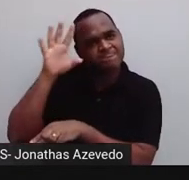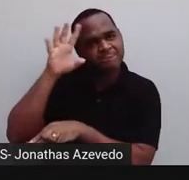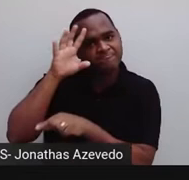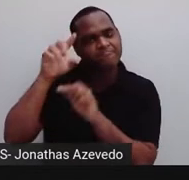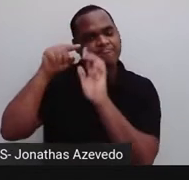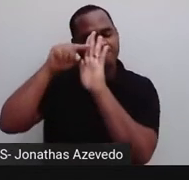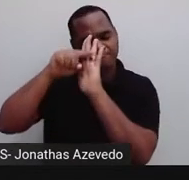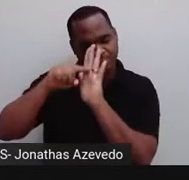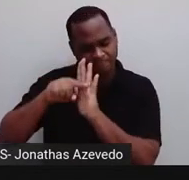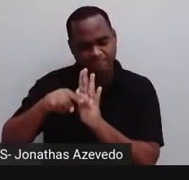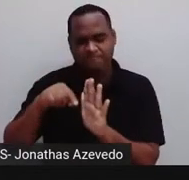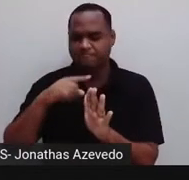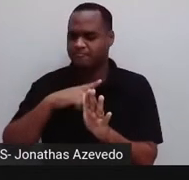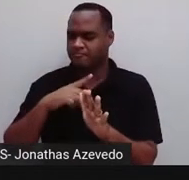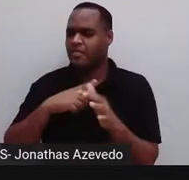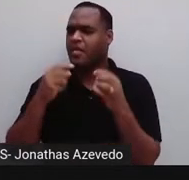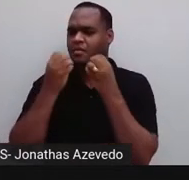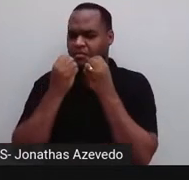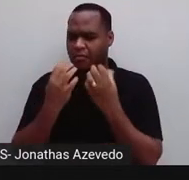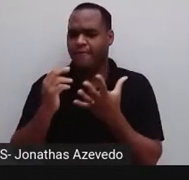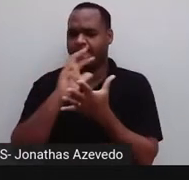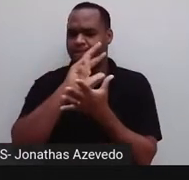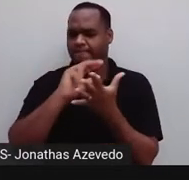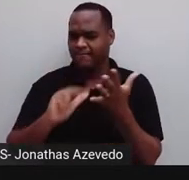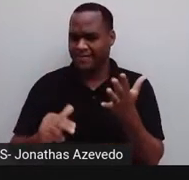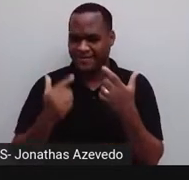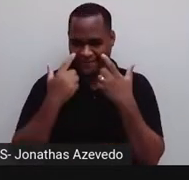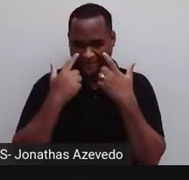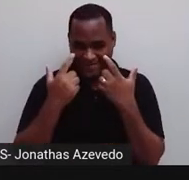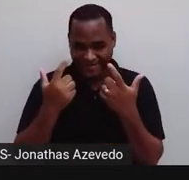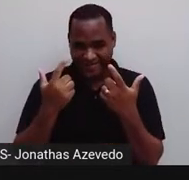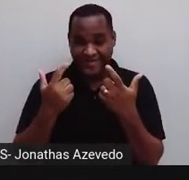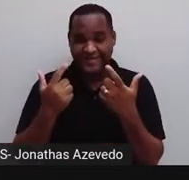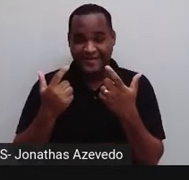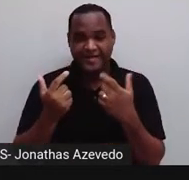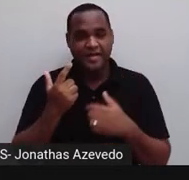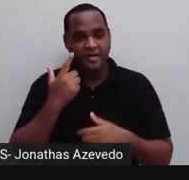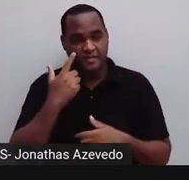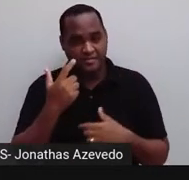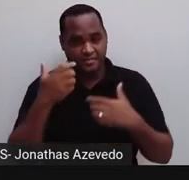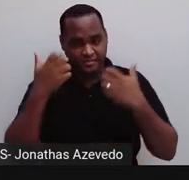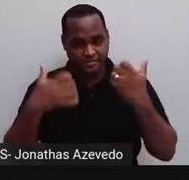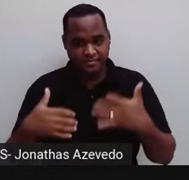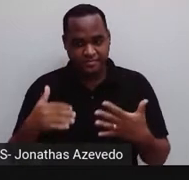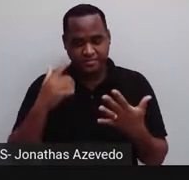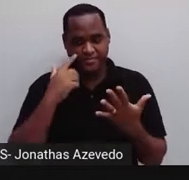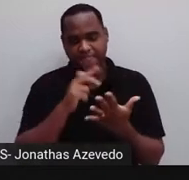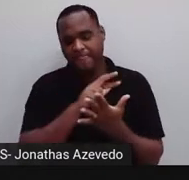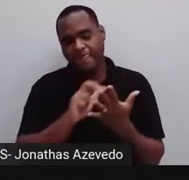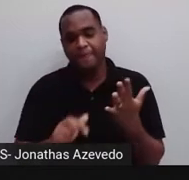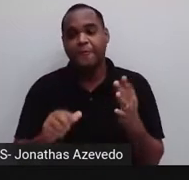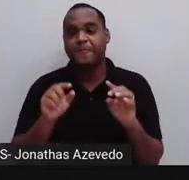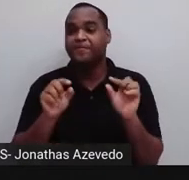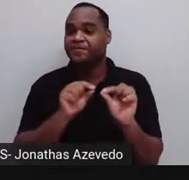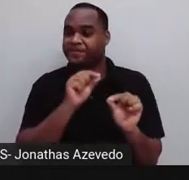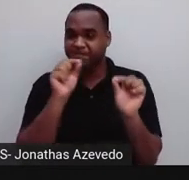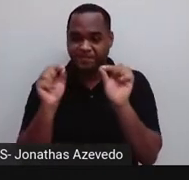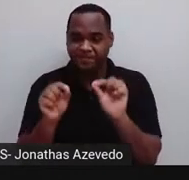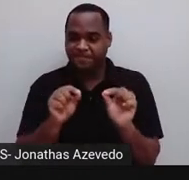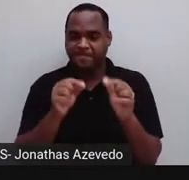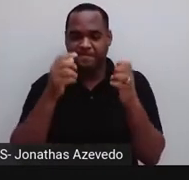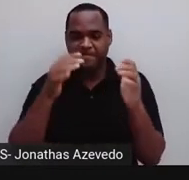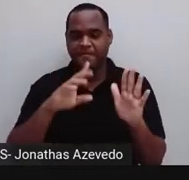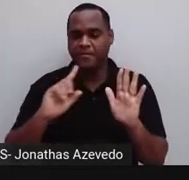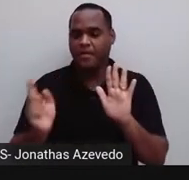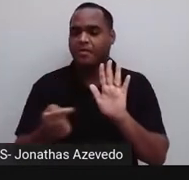direitinho, foi bastante coisa. Quer ver só? Olha só como é que a gente fez isso, sempre com o objetivo